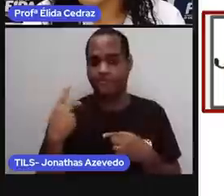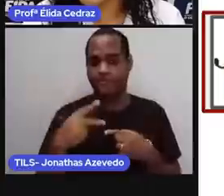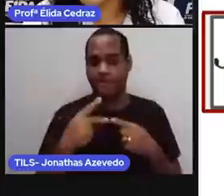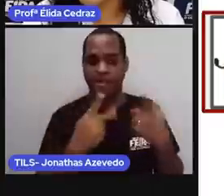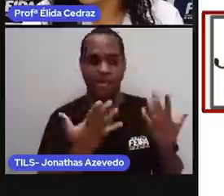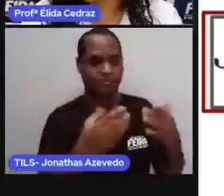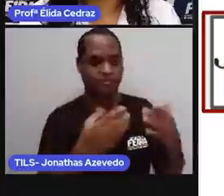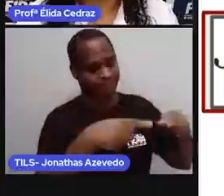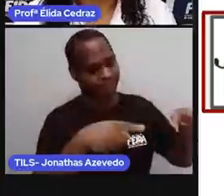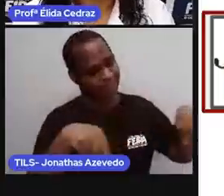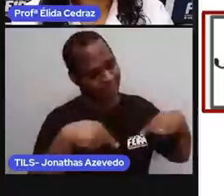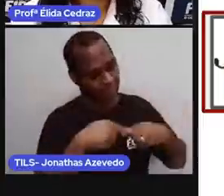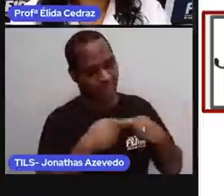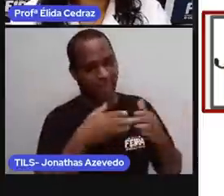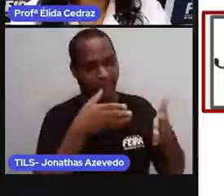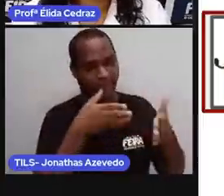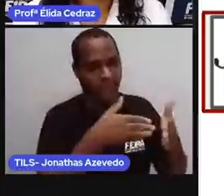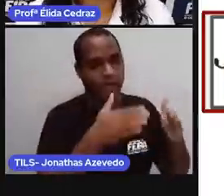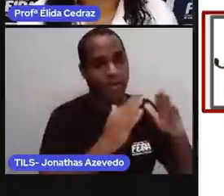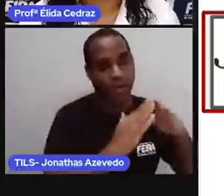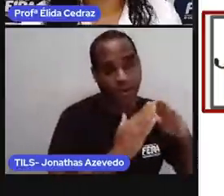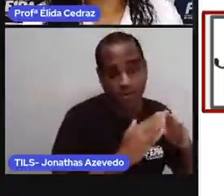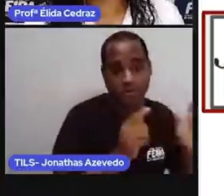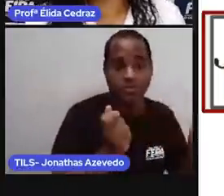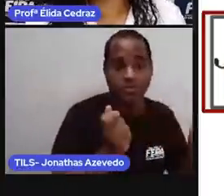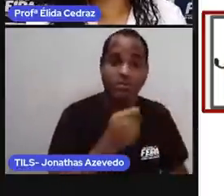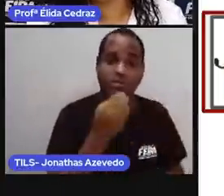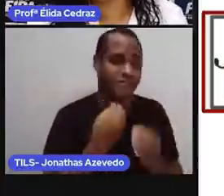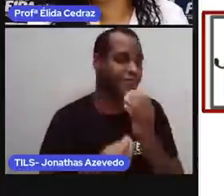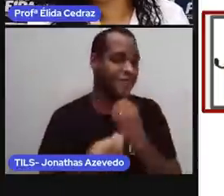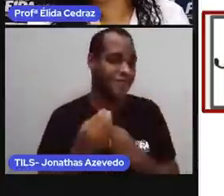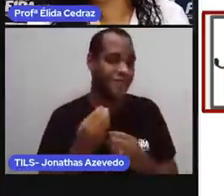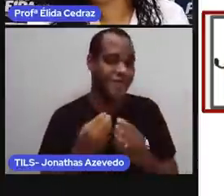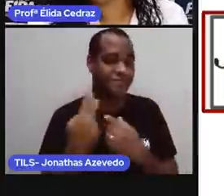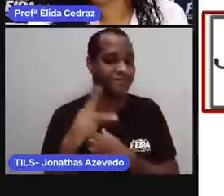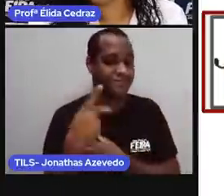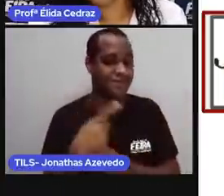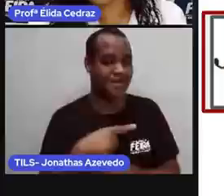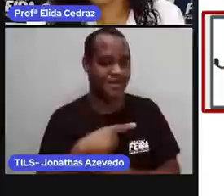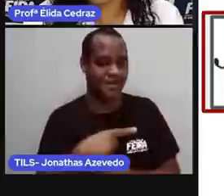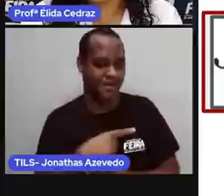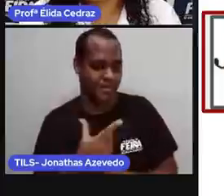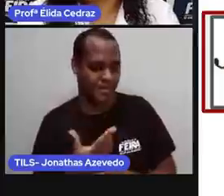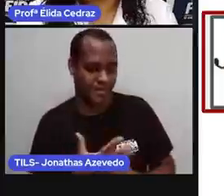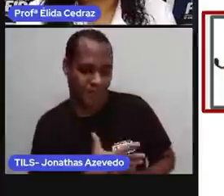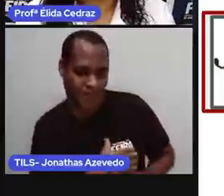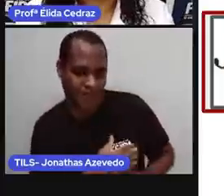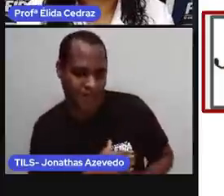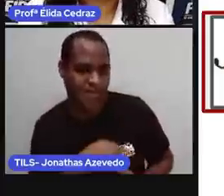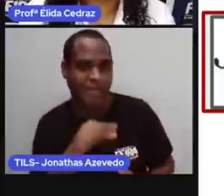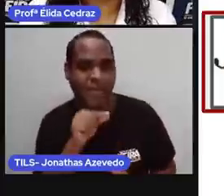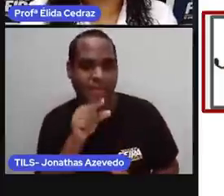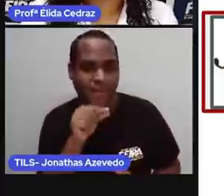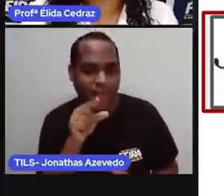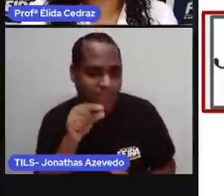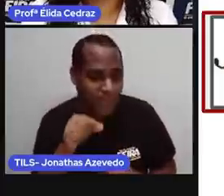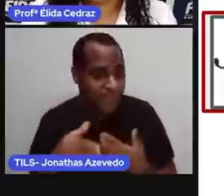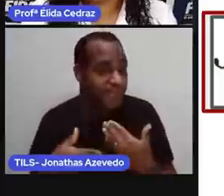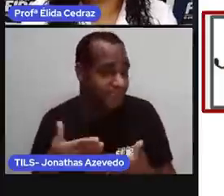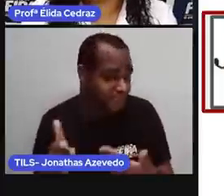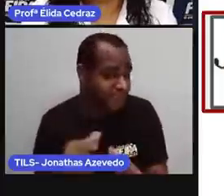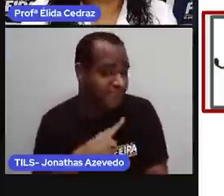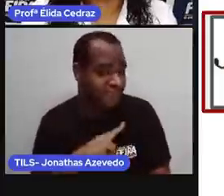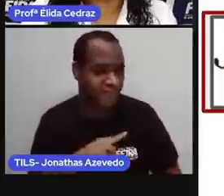quintal de casa. Alimentar. Verá virar a mãe de muitos pintinhos. Mais outro